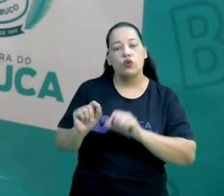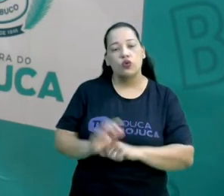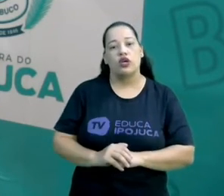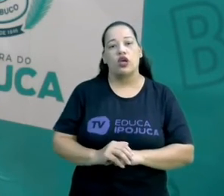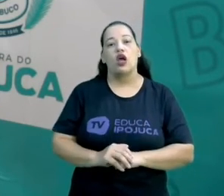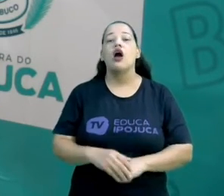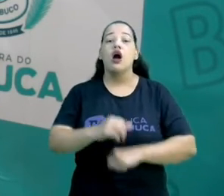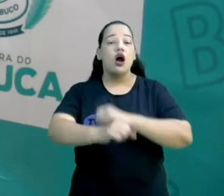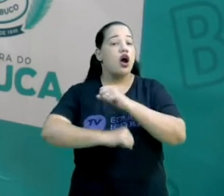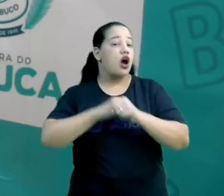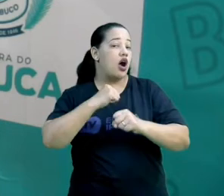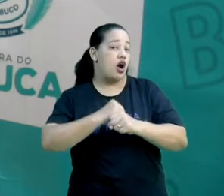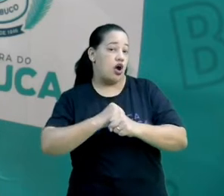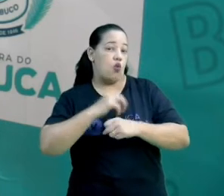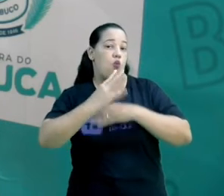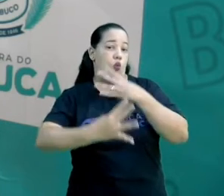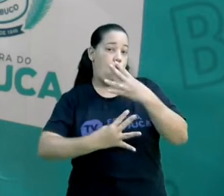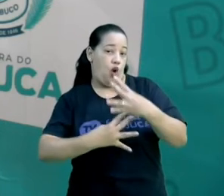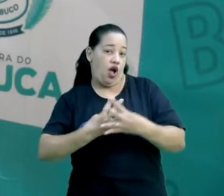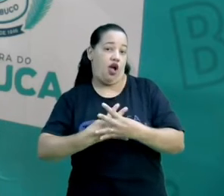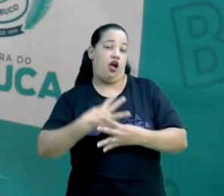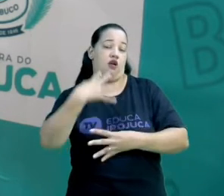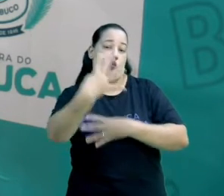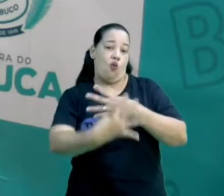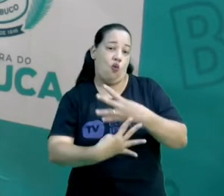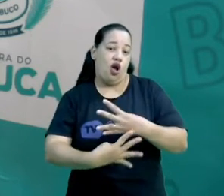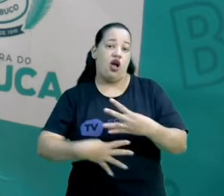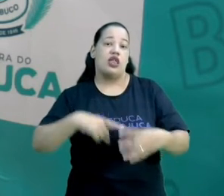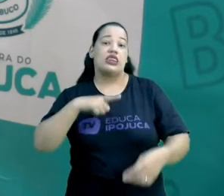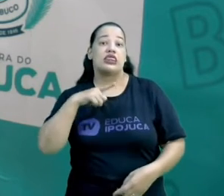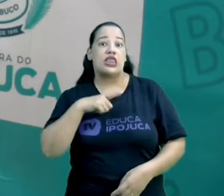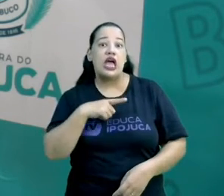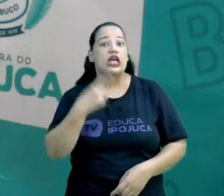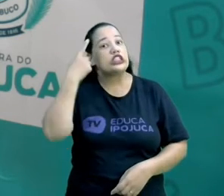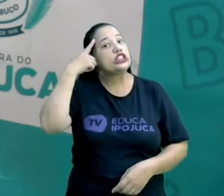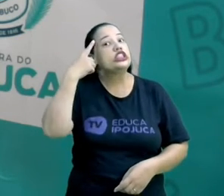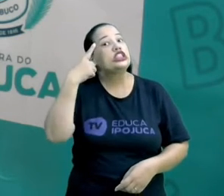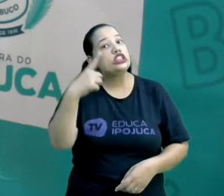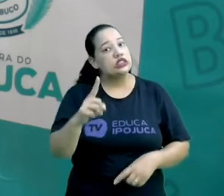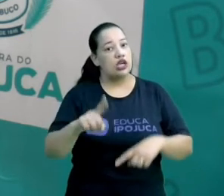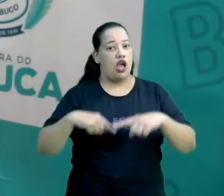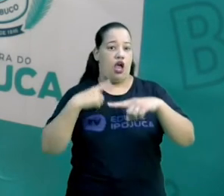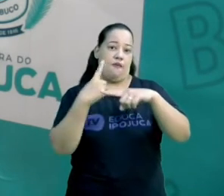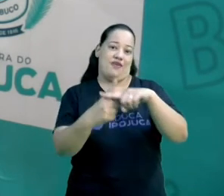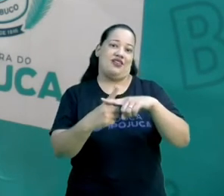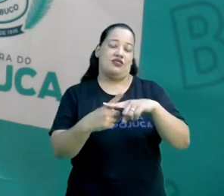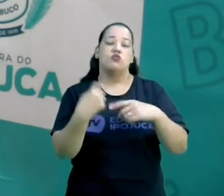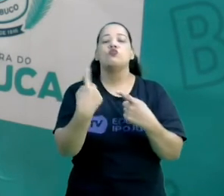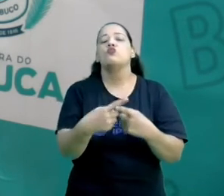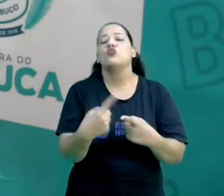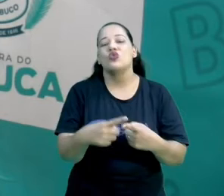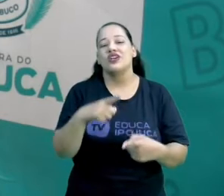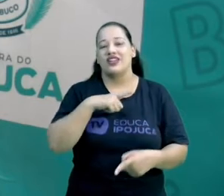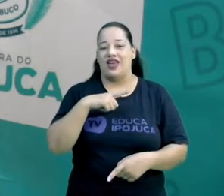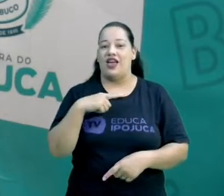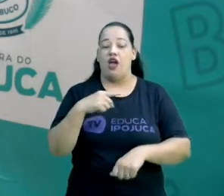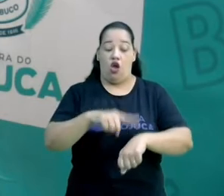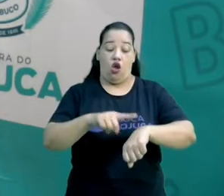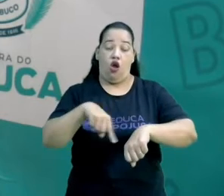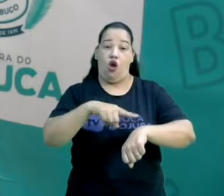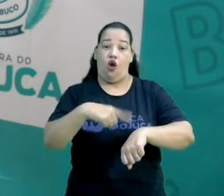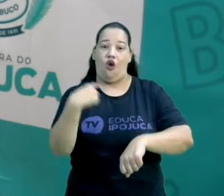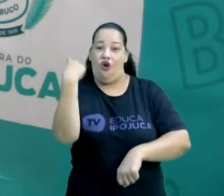anos, a gente tem um dia a mais. Por quê? Exatamente por causa dessas 6 horas. Então, o é que acontece?